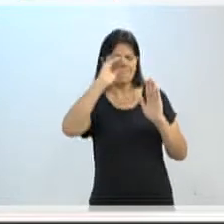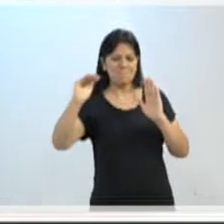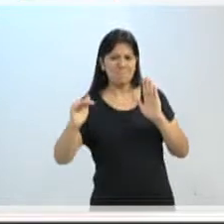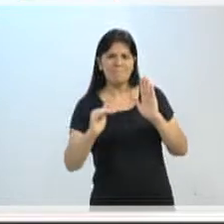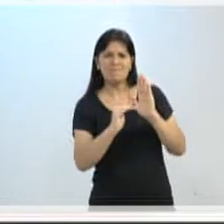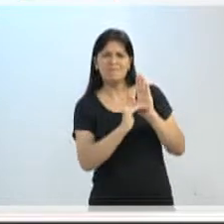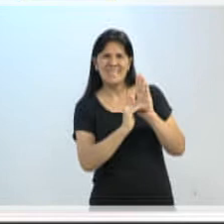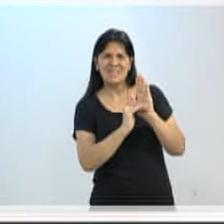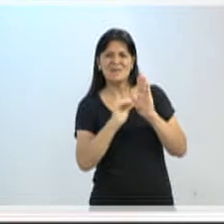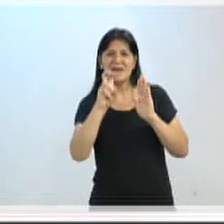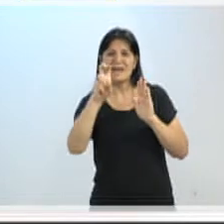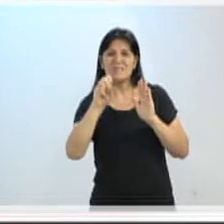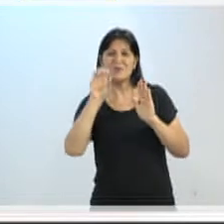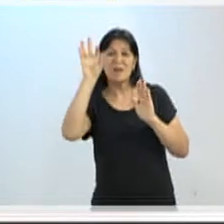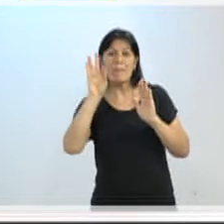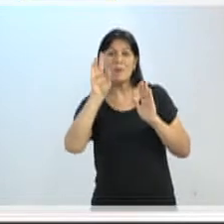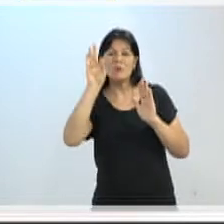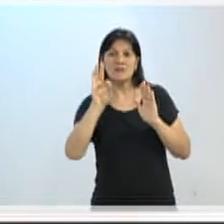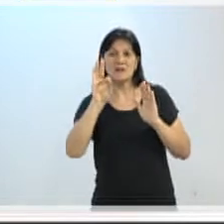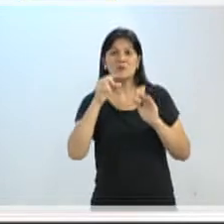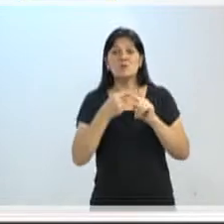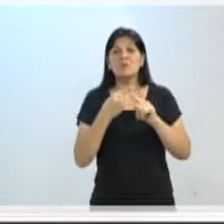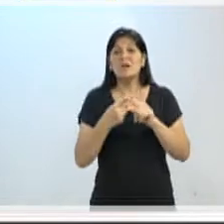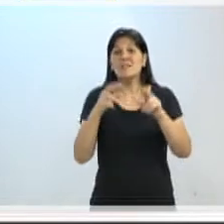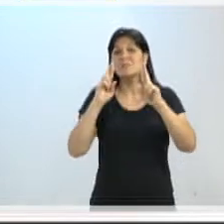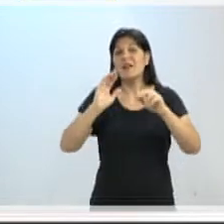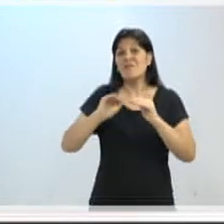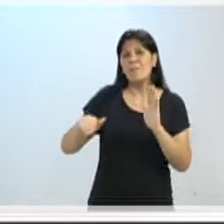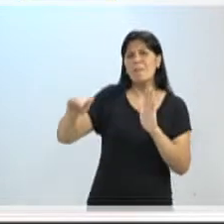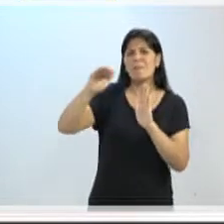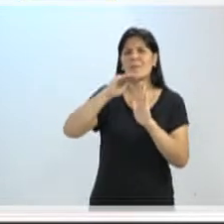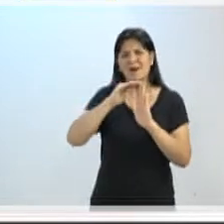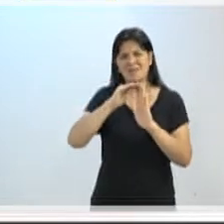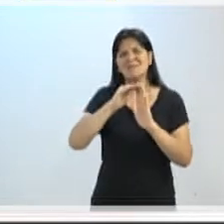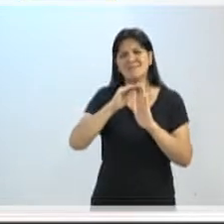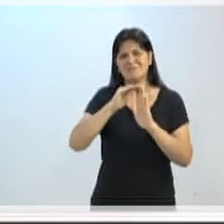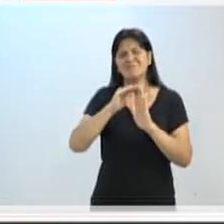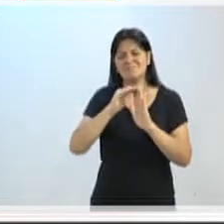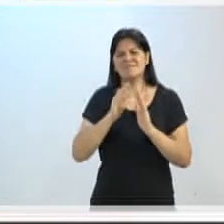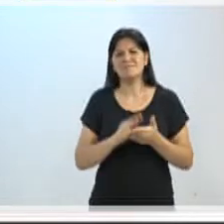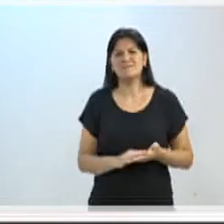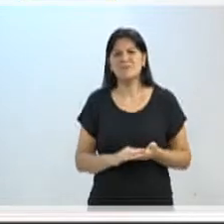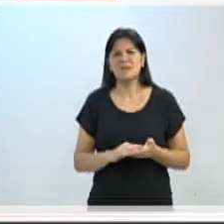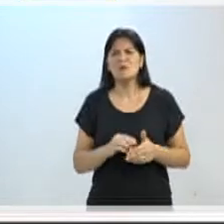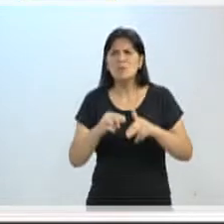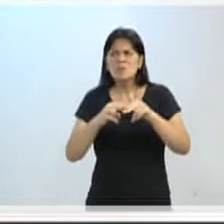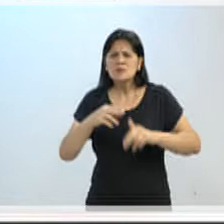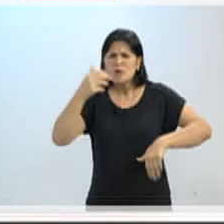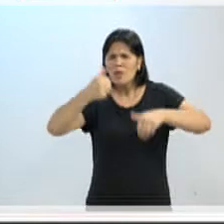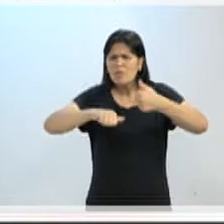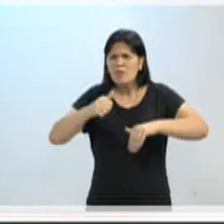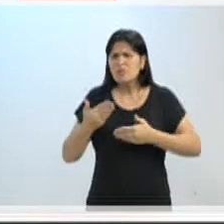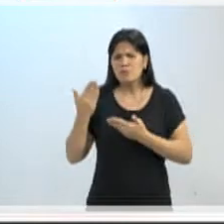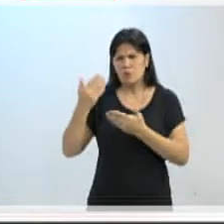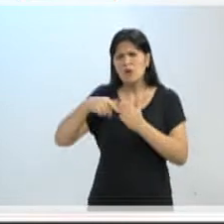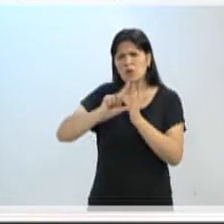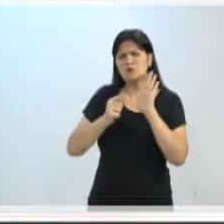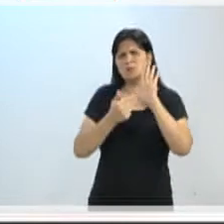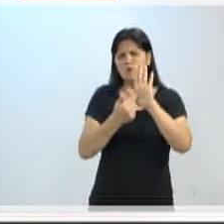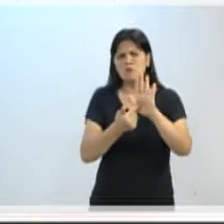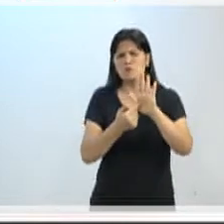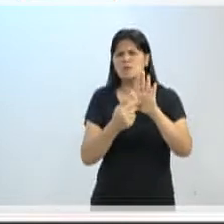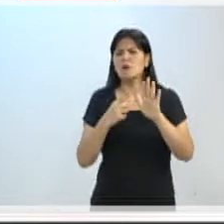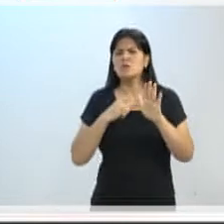a grosso modo. A gente, dentro daquele parecer prévio, a gente também deu algumas dicas para a